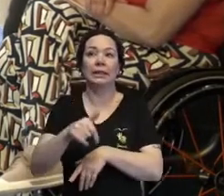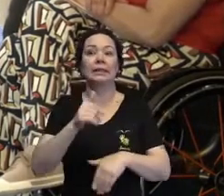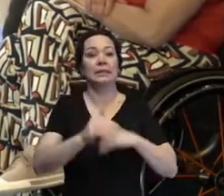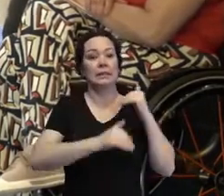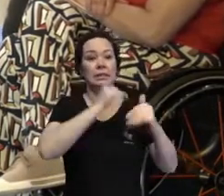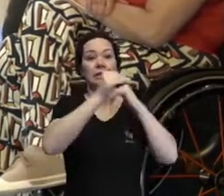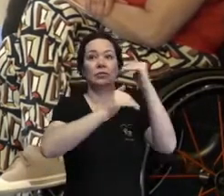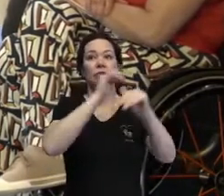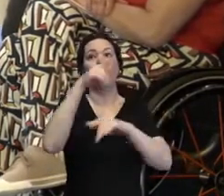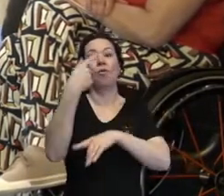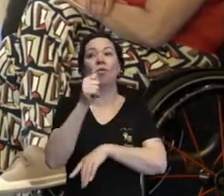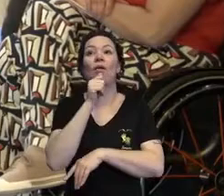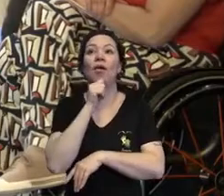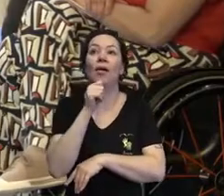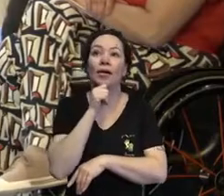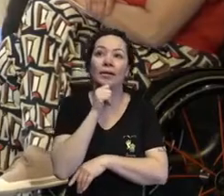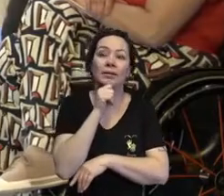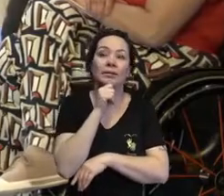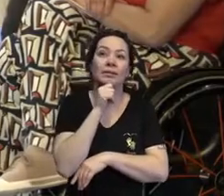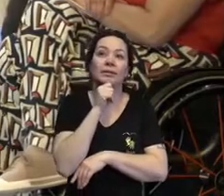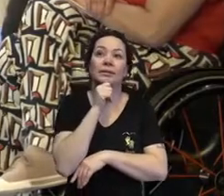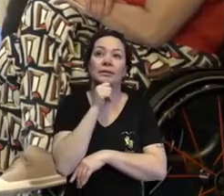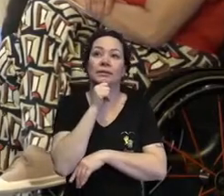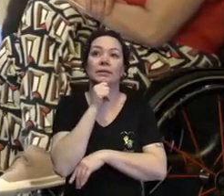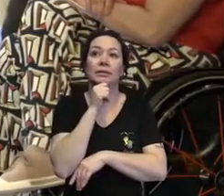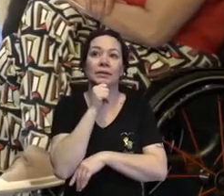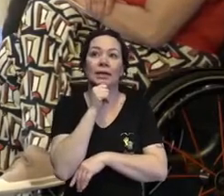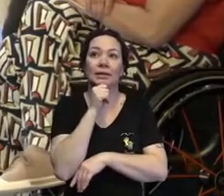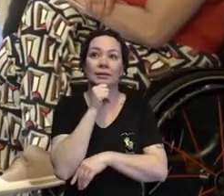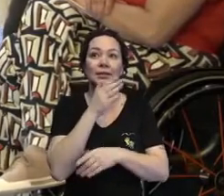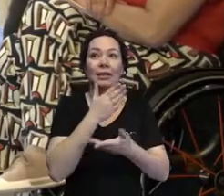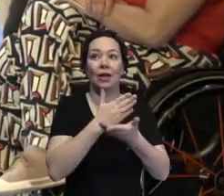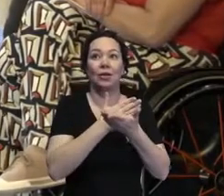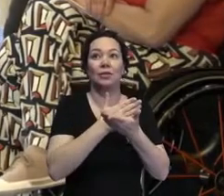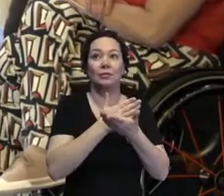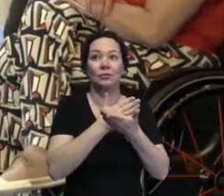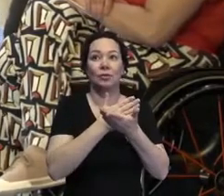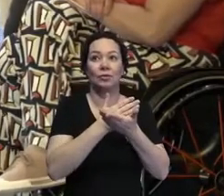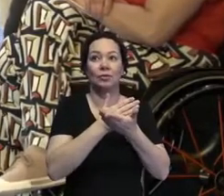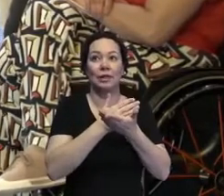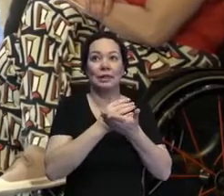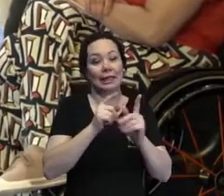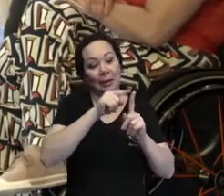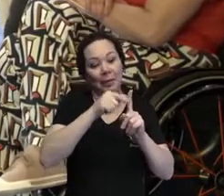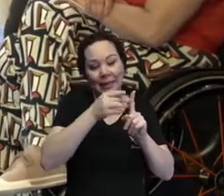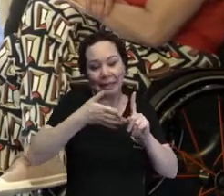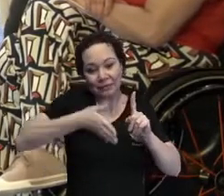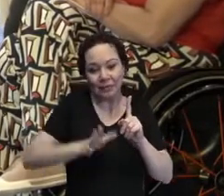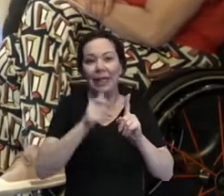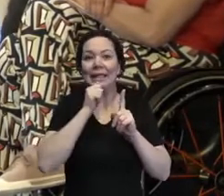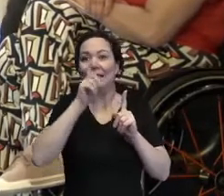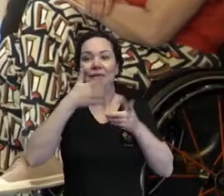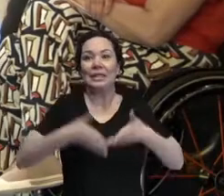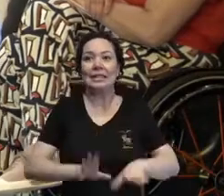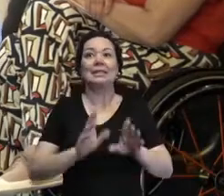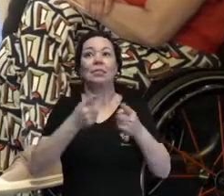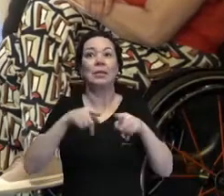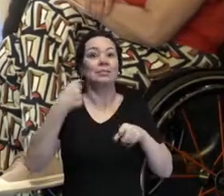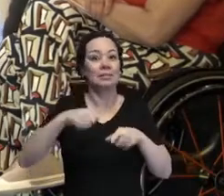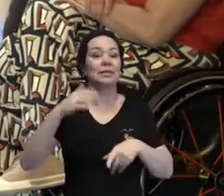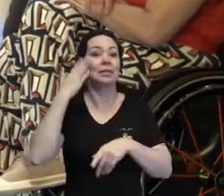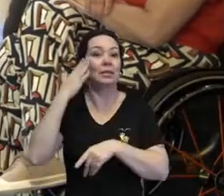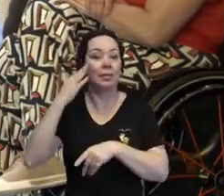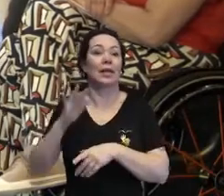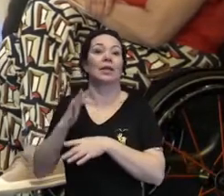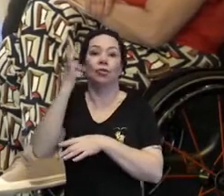desenvolvendo, ou ainda quem vai se estar junto com a gente nesse mundo. Então, esse ambiente de respeito e de